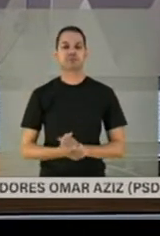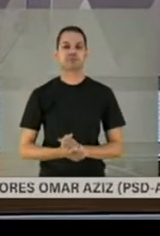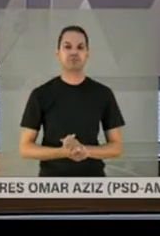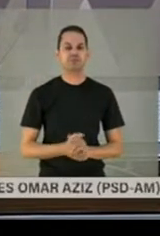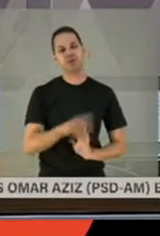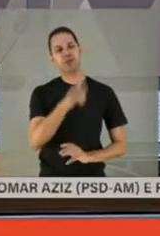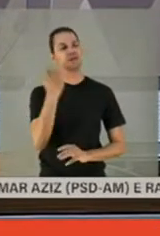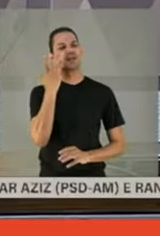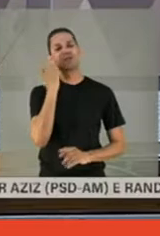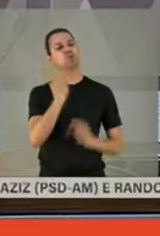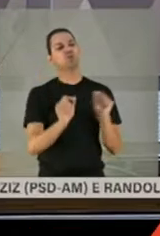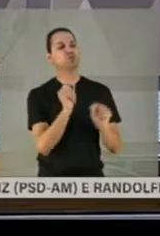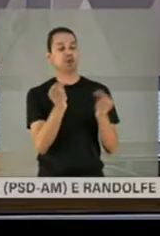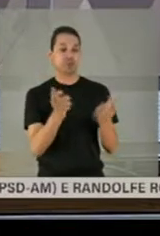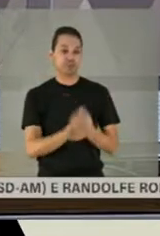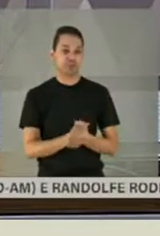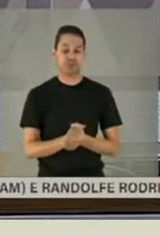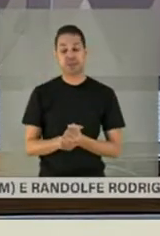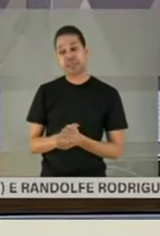adiante?